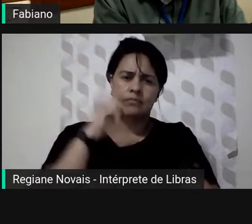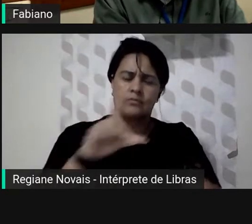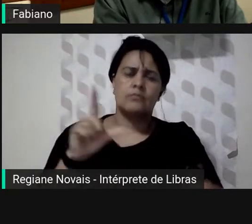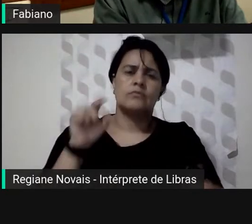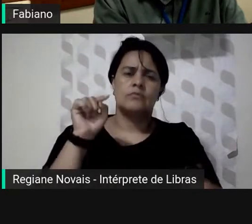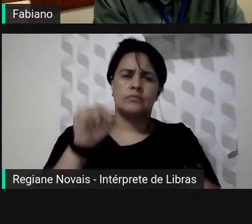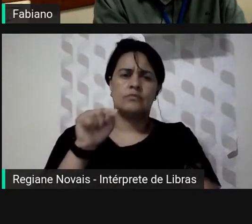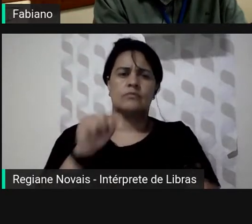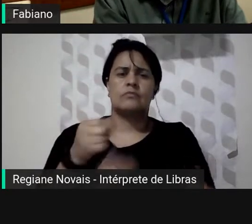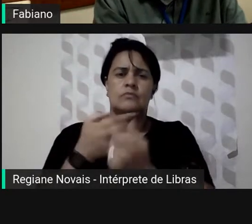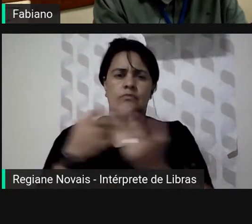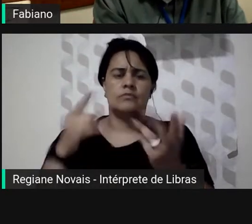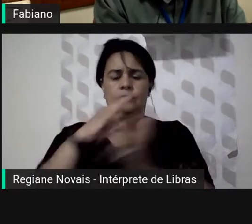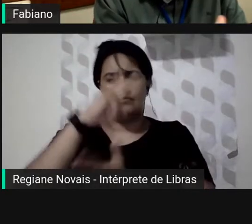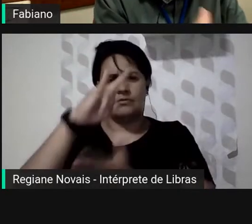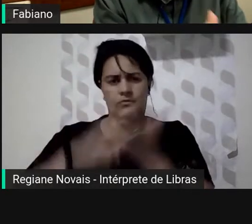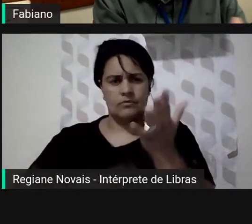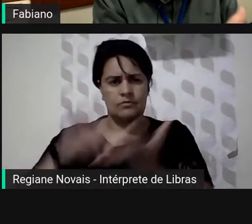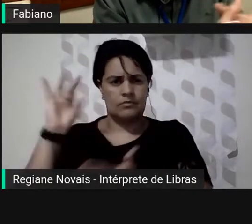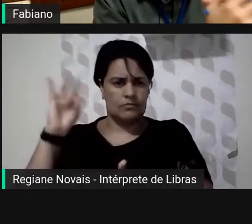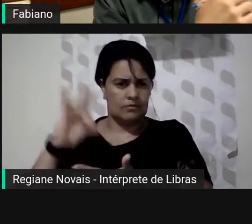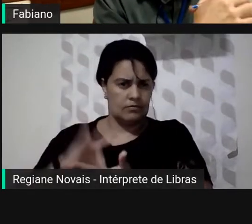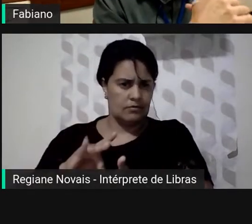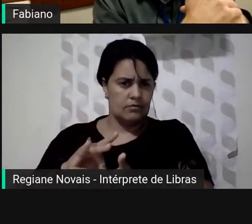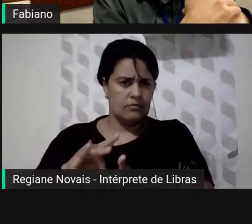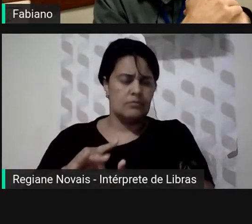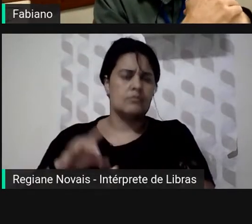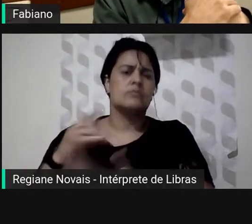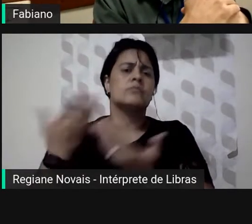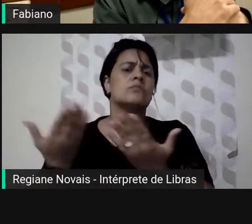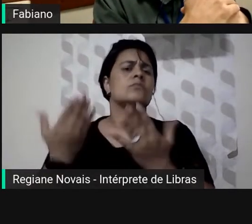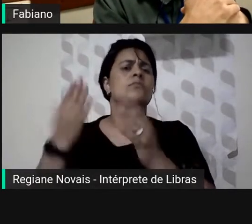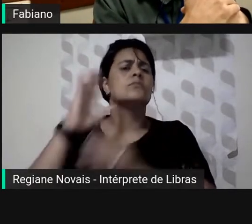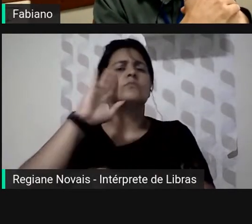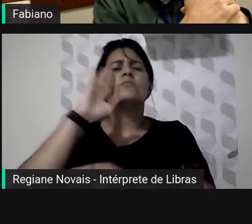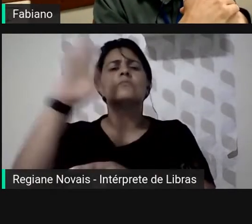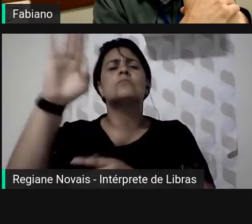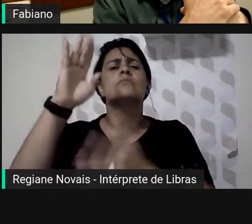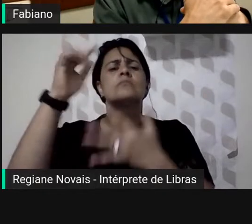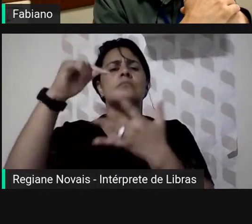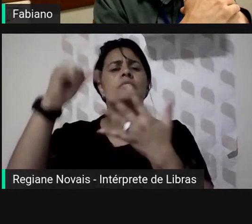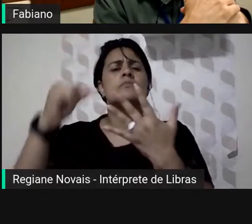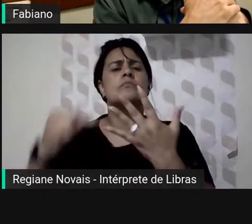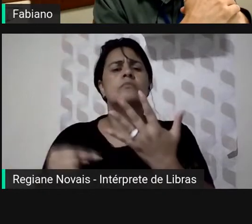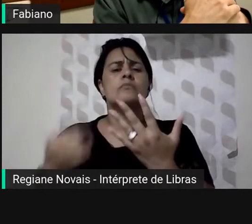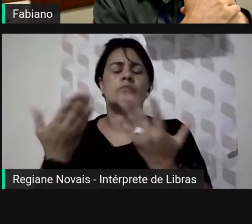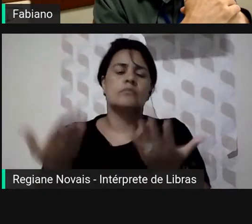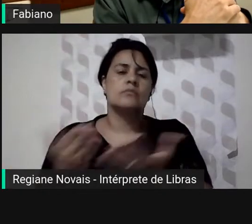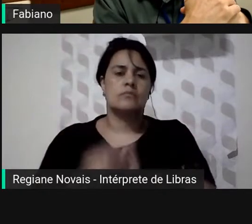documentos oficiais quais seriam os principais desafios a serem transpostos nesse processo